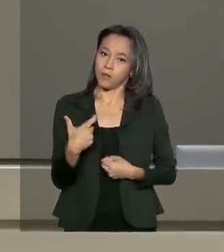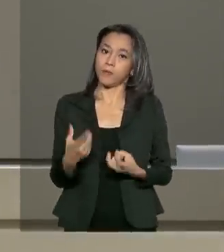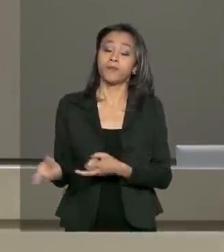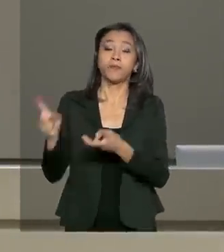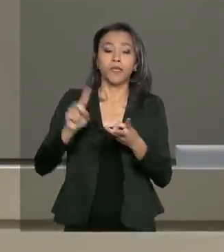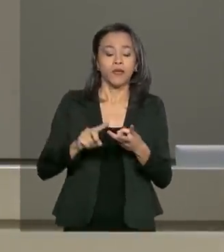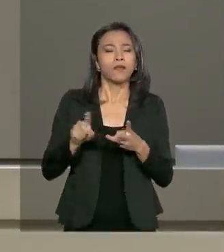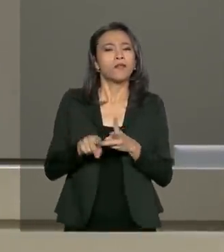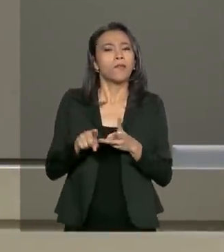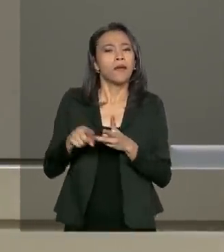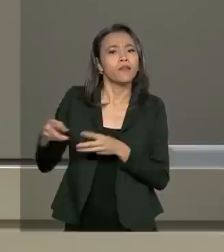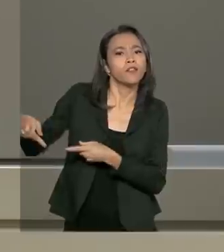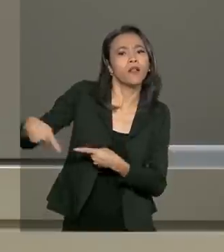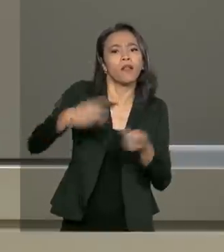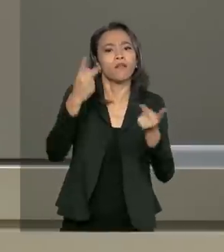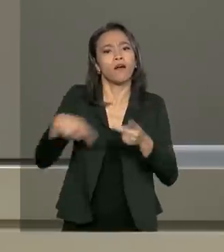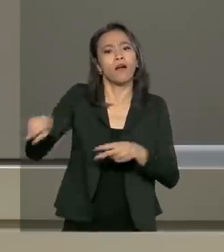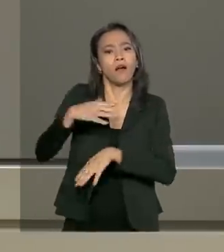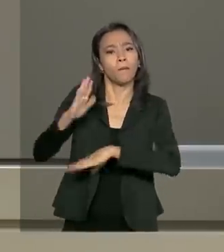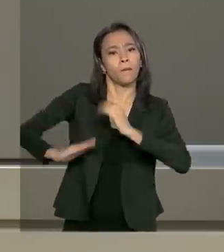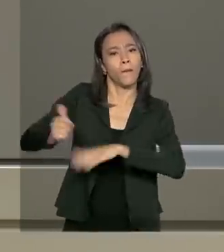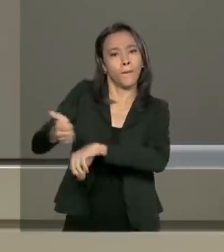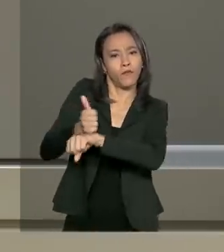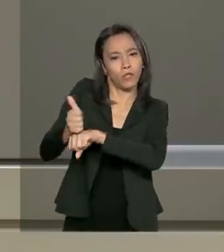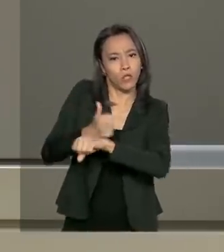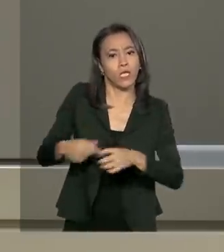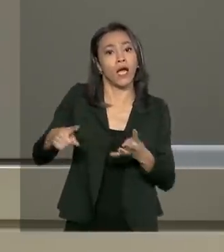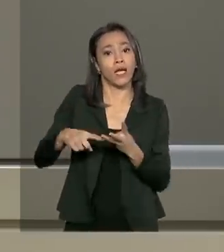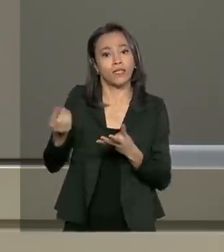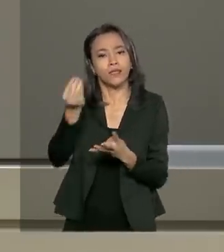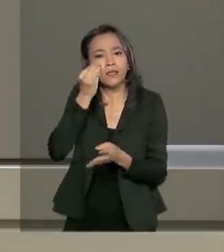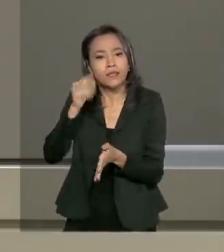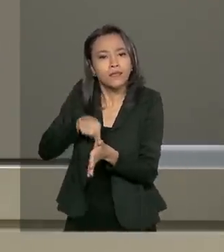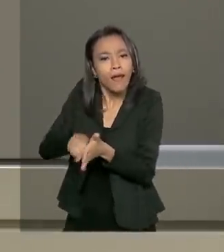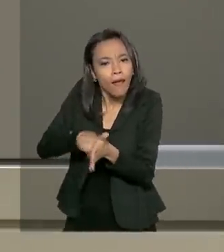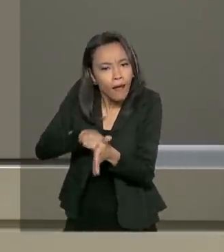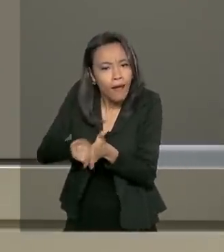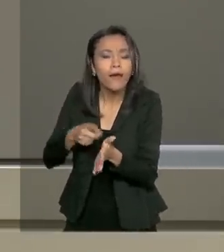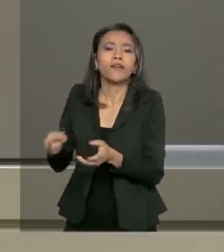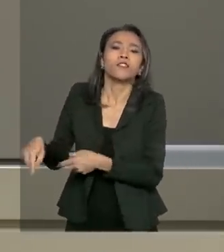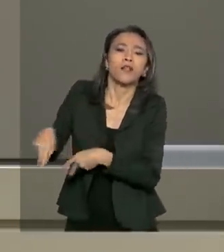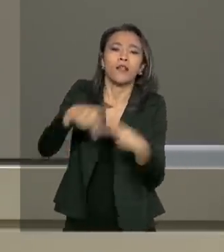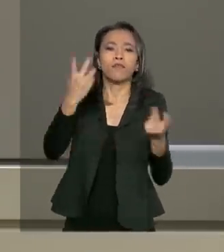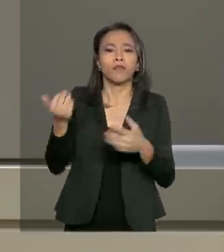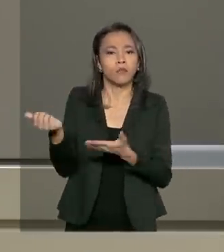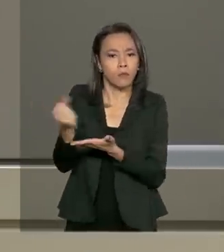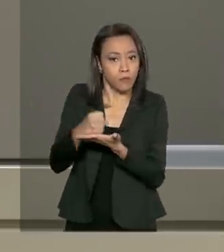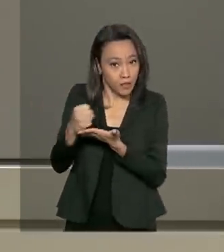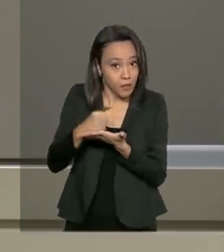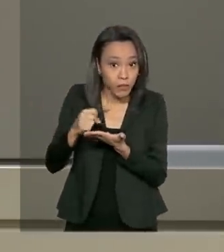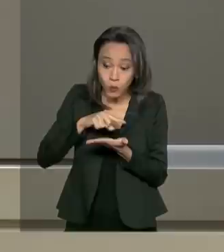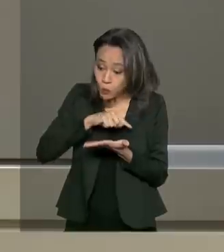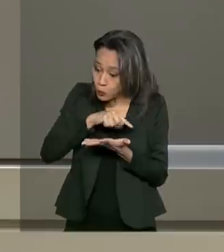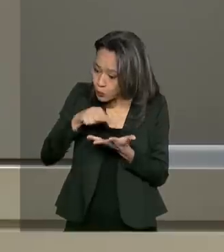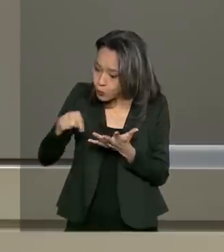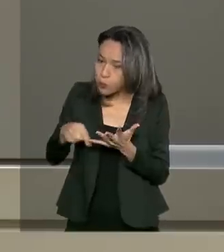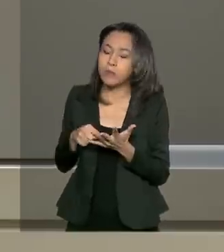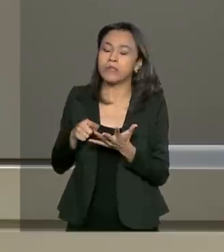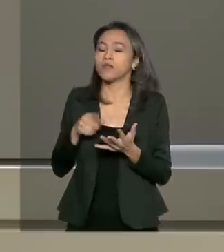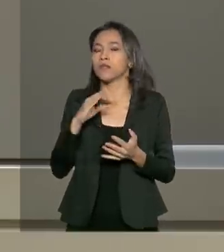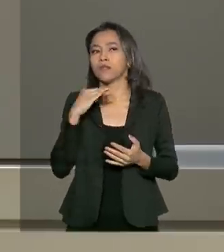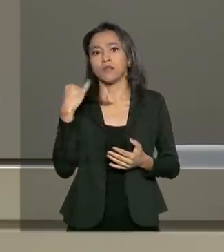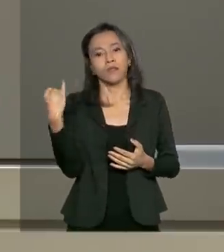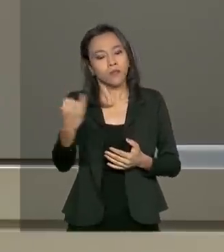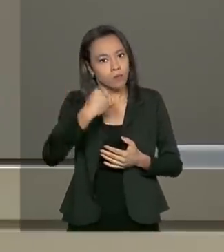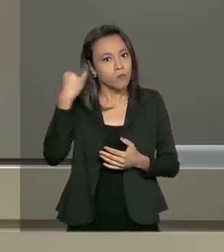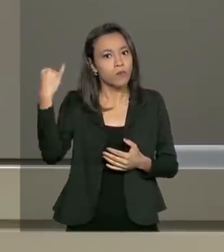também pessoal, recursos humanos, de encaminhar testes, de encaminhar medicamentos. Tudo isso daí tem sido fundamental